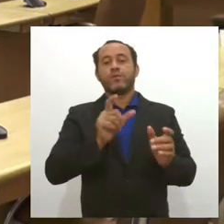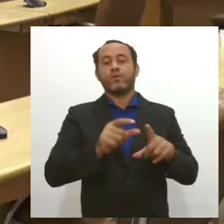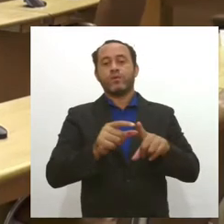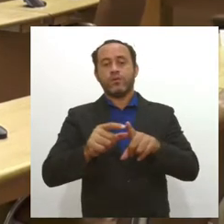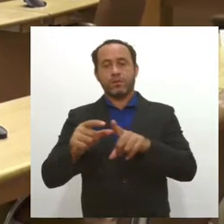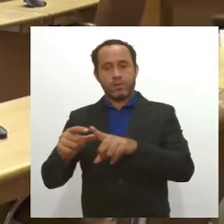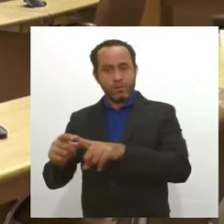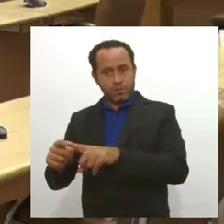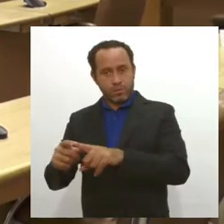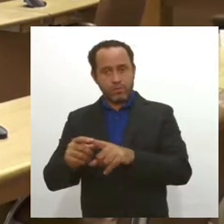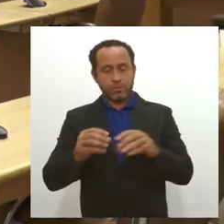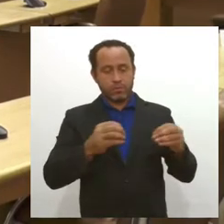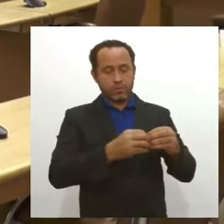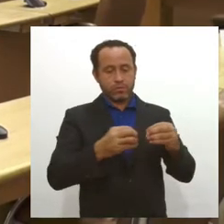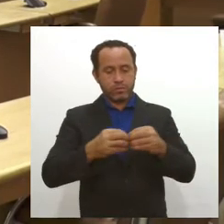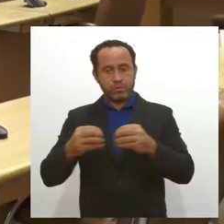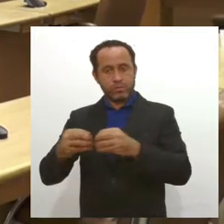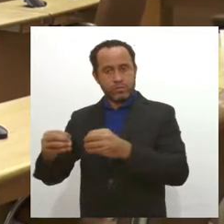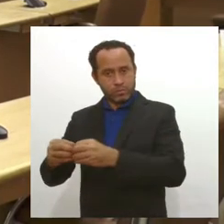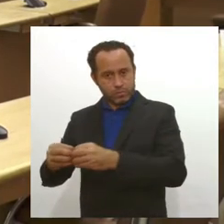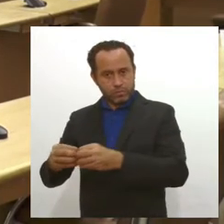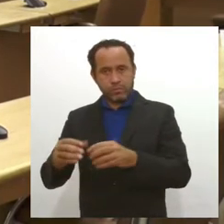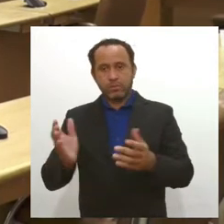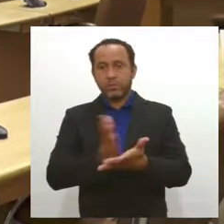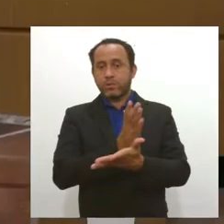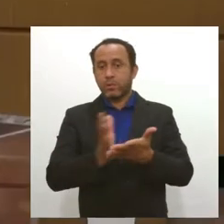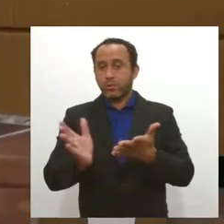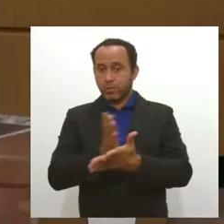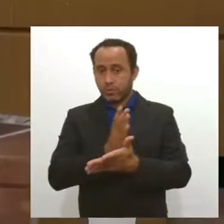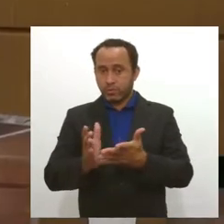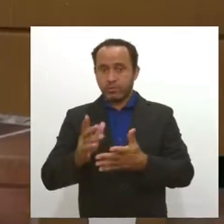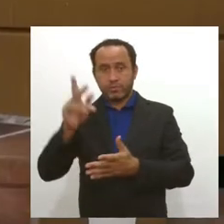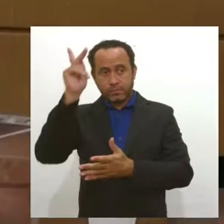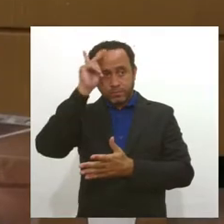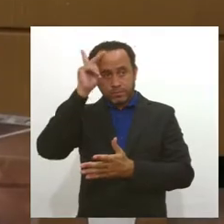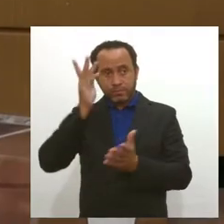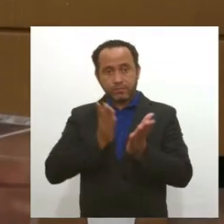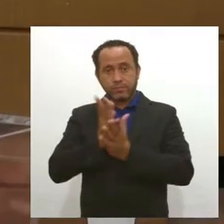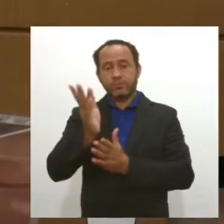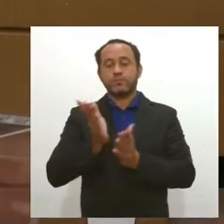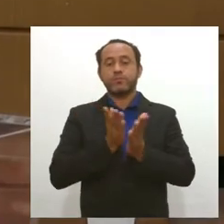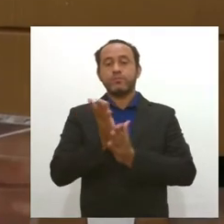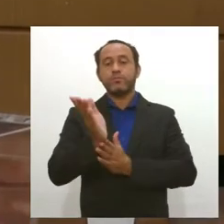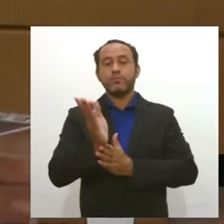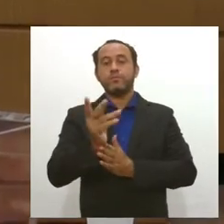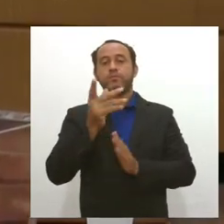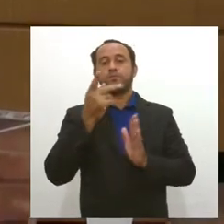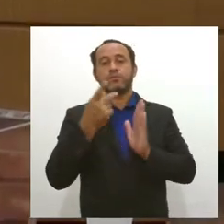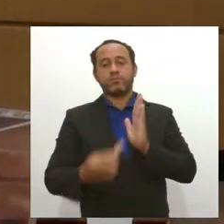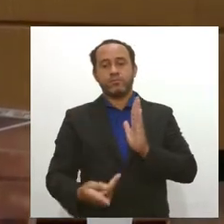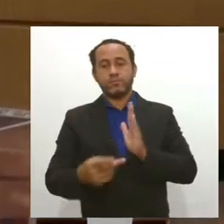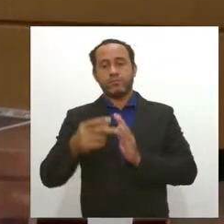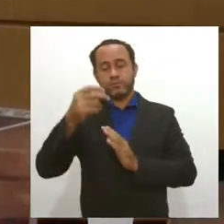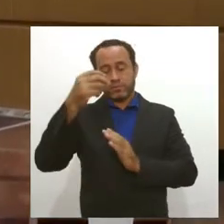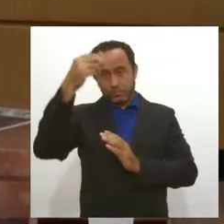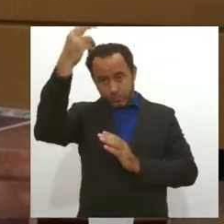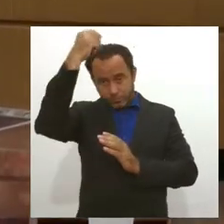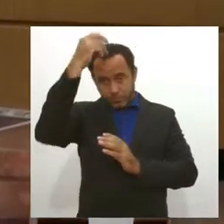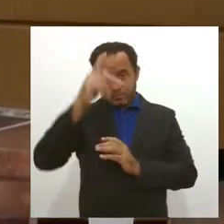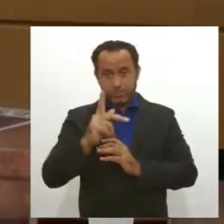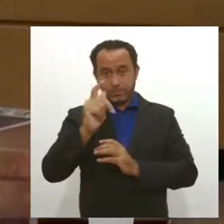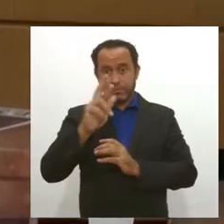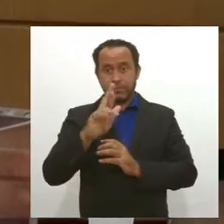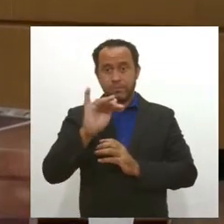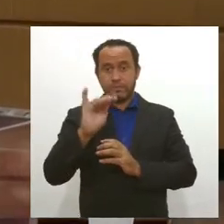-Pau e no povoado Urussu, em Monte Alegre. Da deputada Kit Lima, foi aprovada uma indicação pedindo ao prefeito de Carida que viabilize a